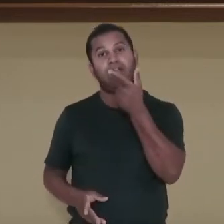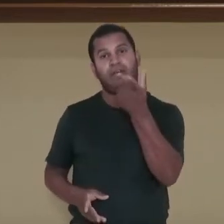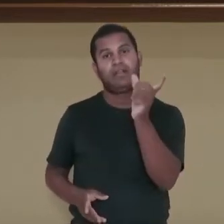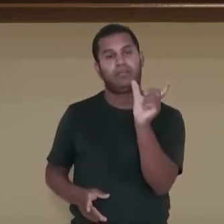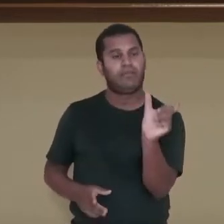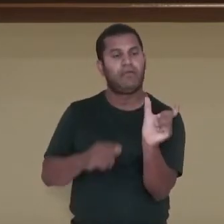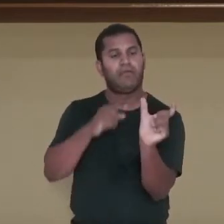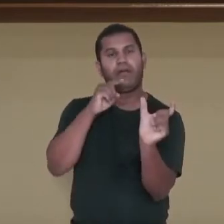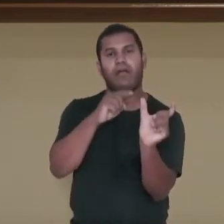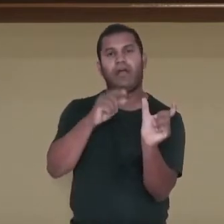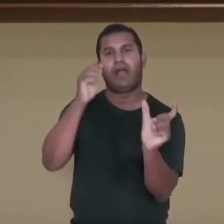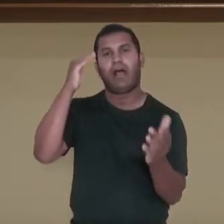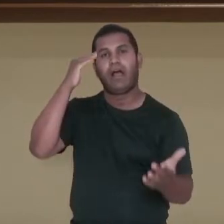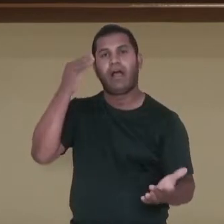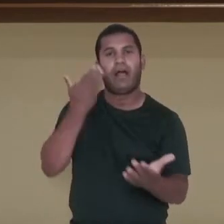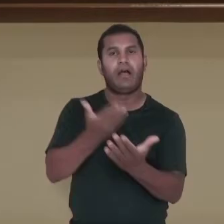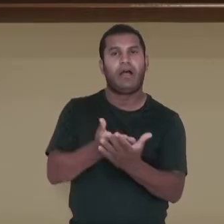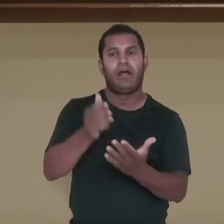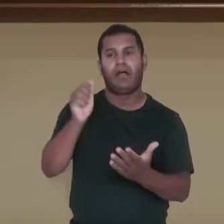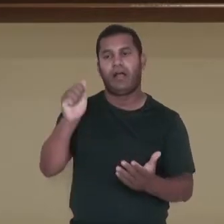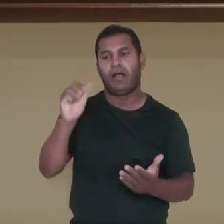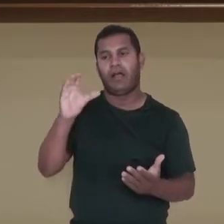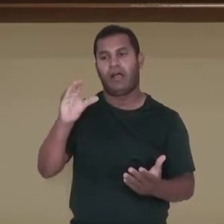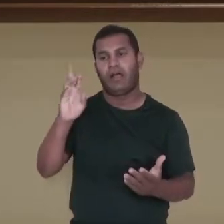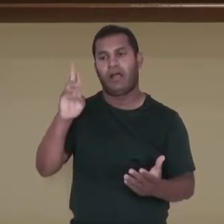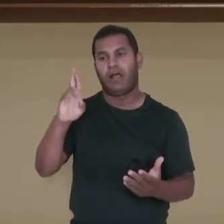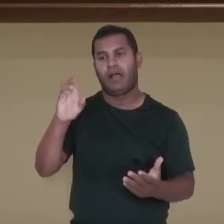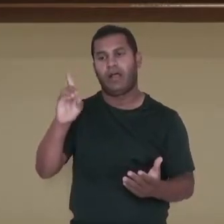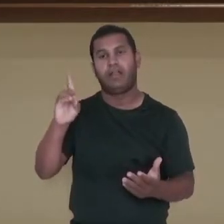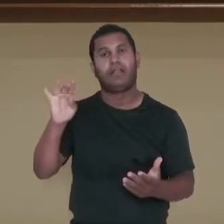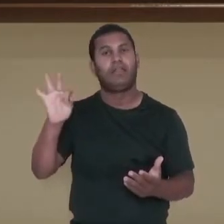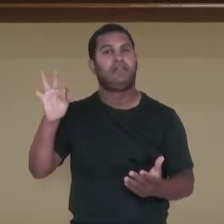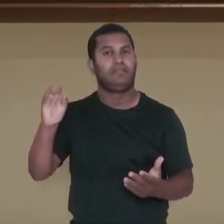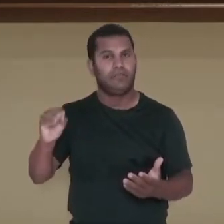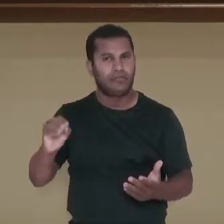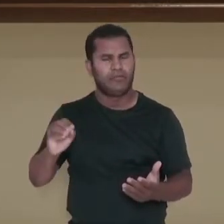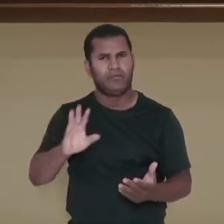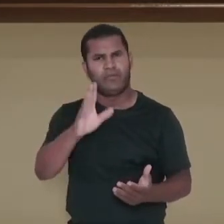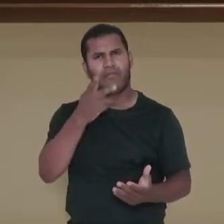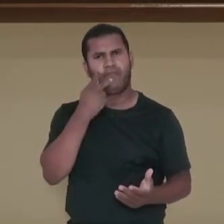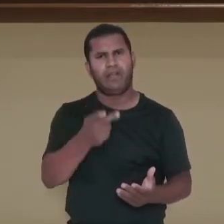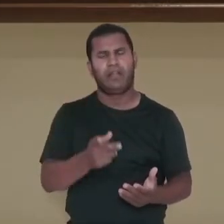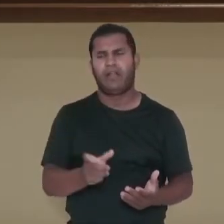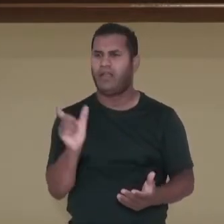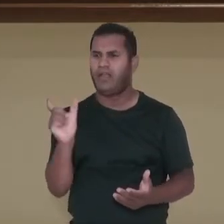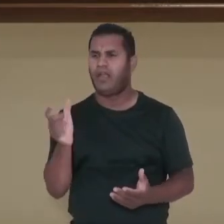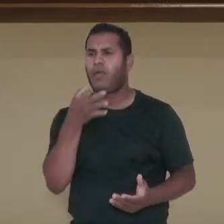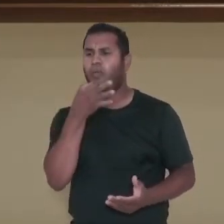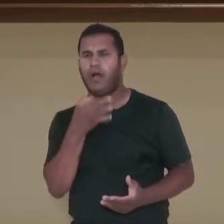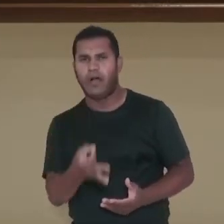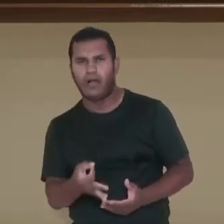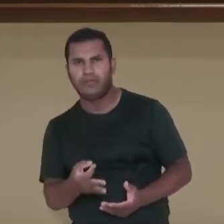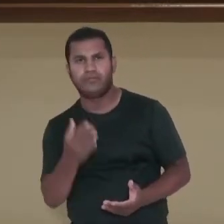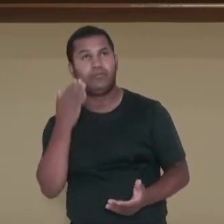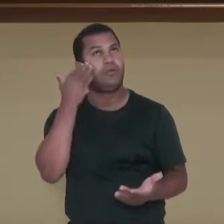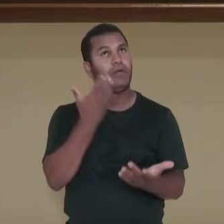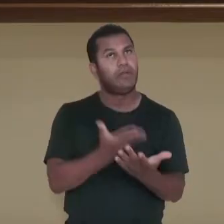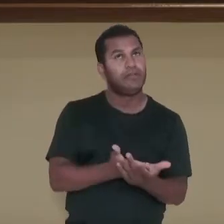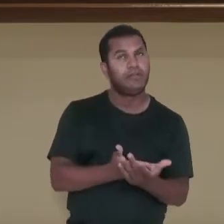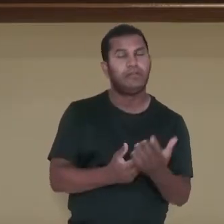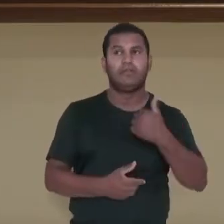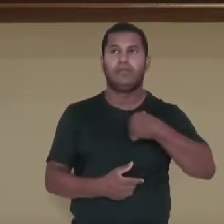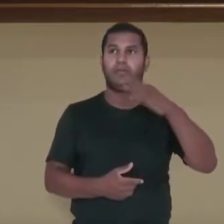entanto, nem sempre vai aparecer, Eu acredito, eu penso, eu acho que tal coisa, a minha opinião é essa.